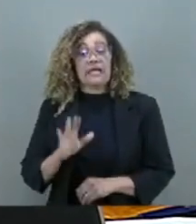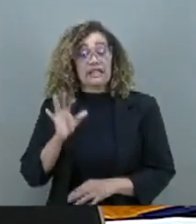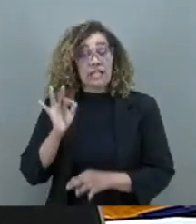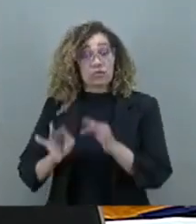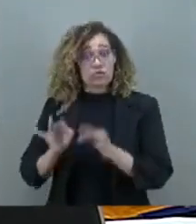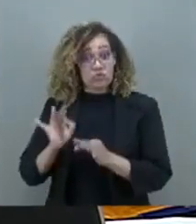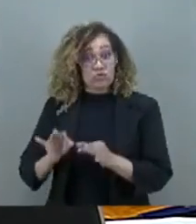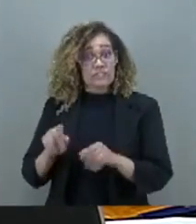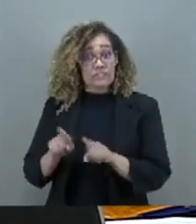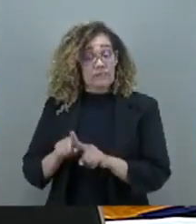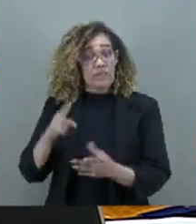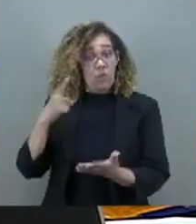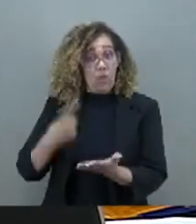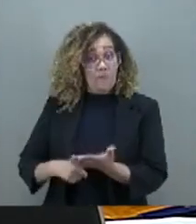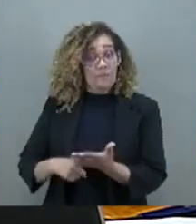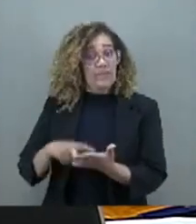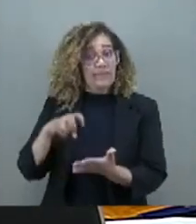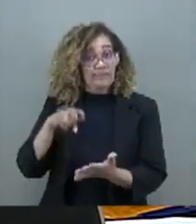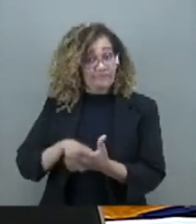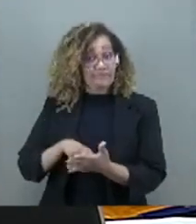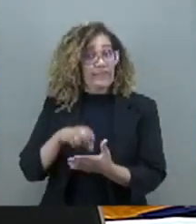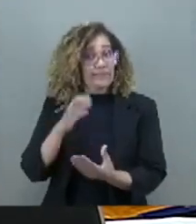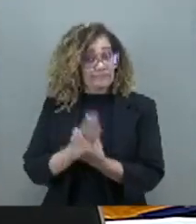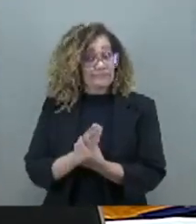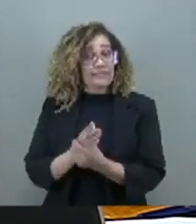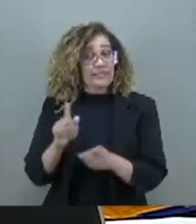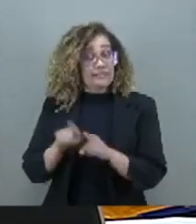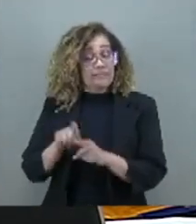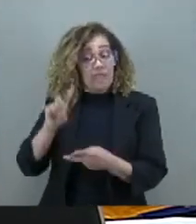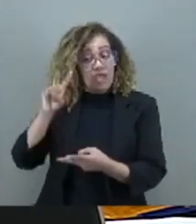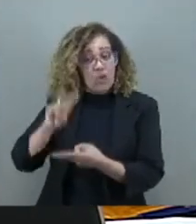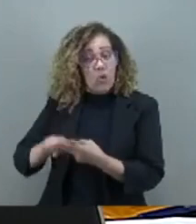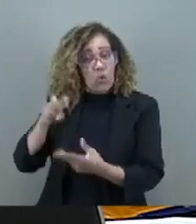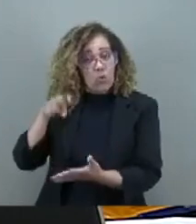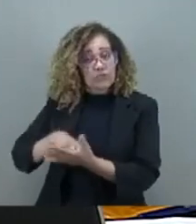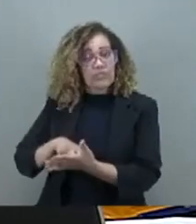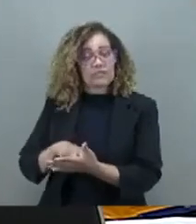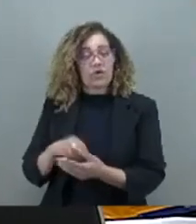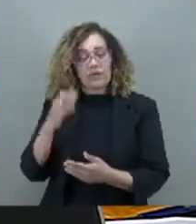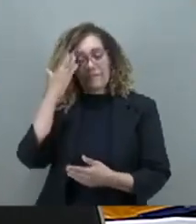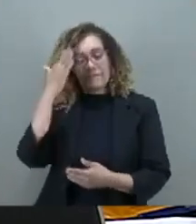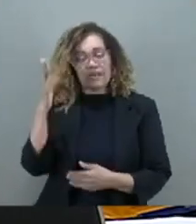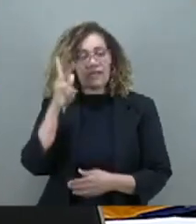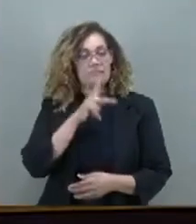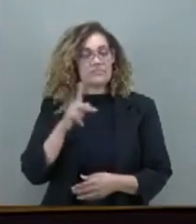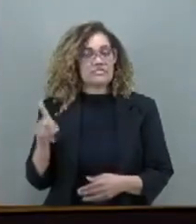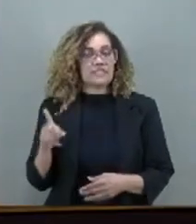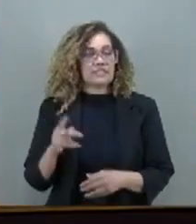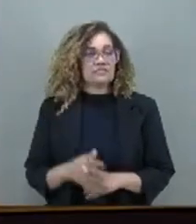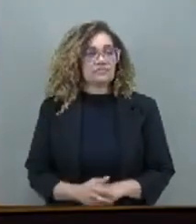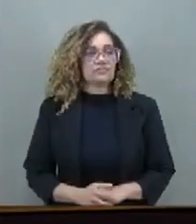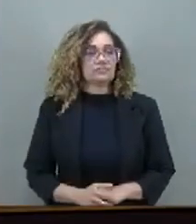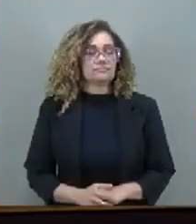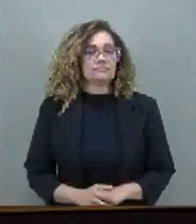cumprimento da sentença penal condenatória. Obrigada, senhor presidente. Parabéns.